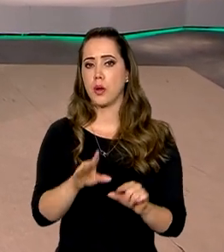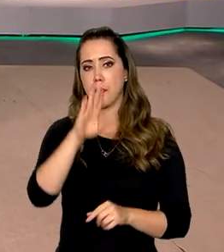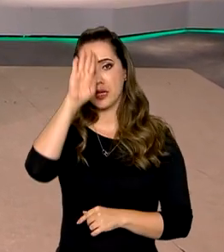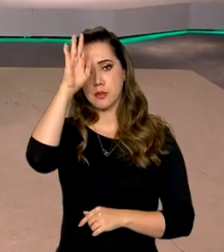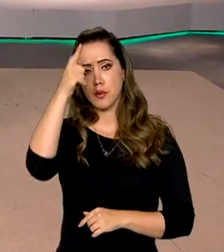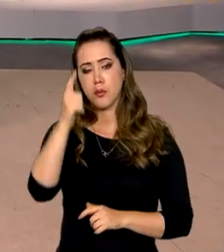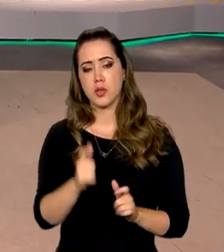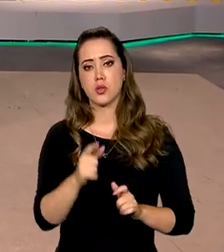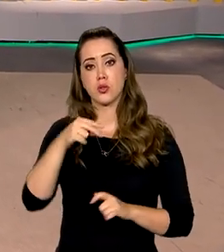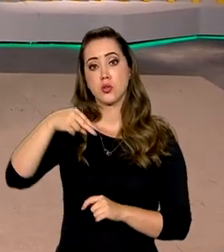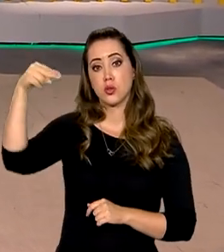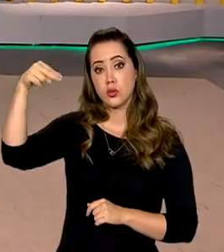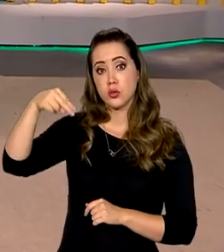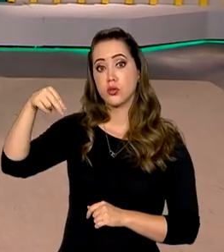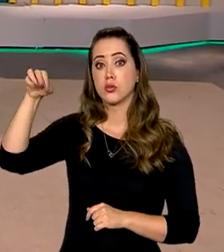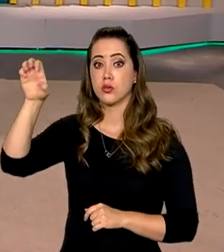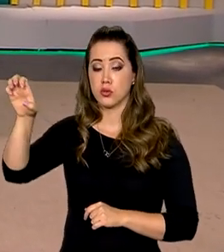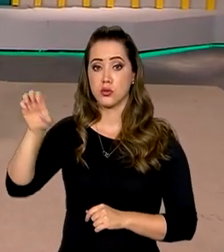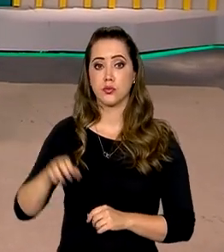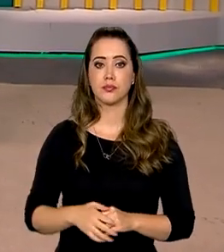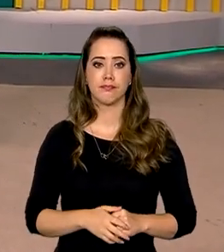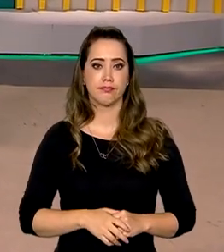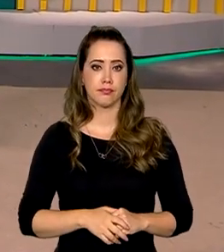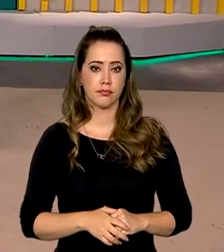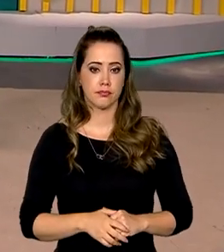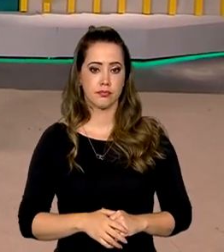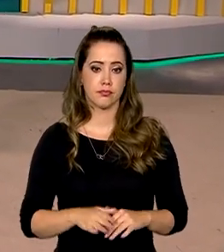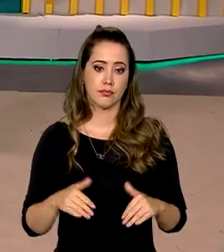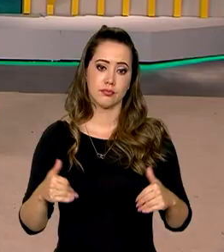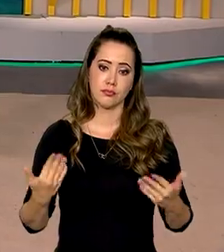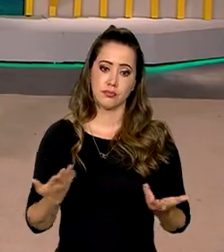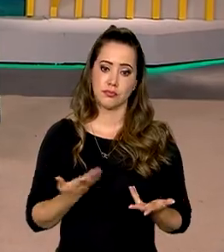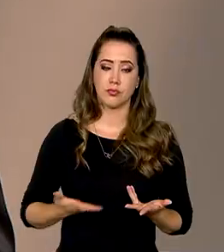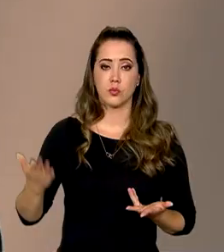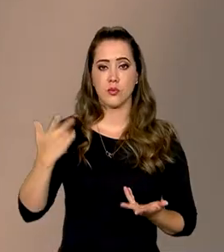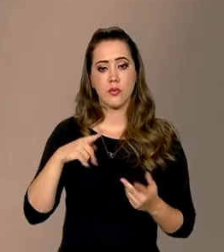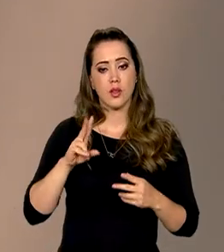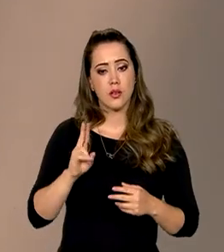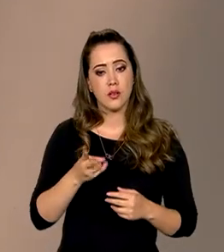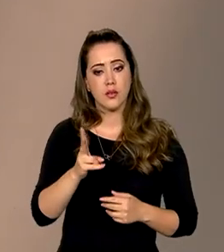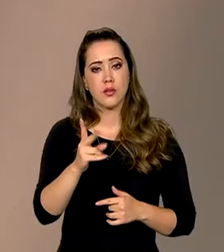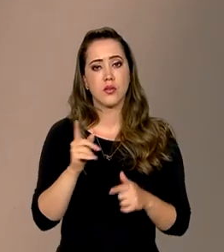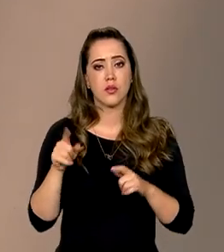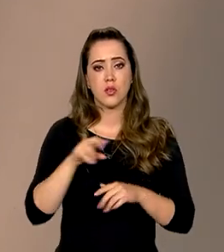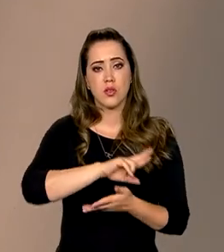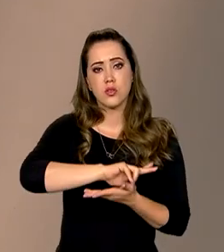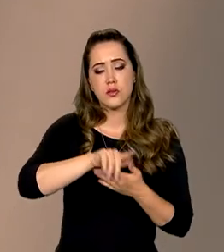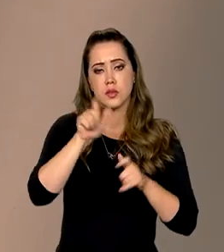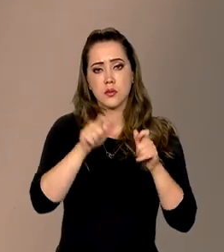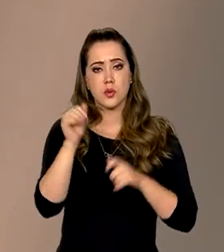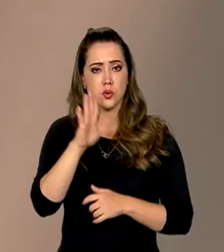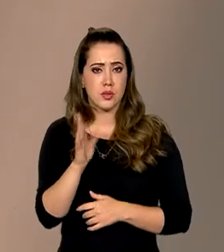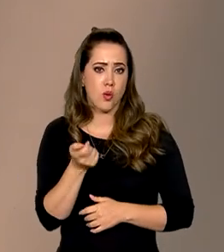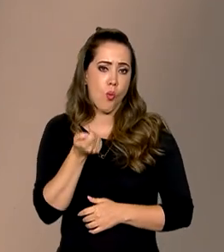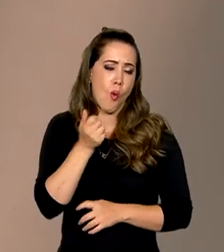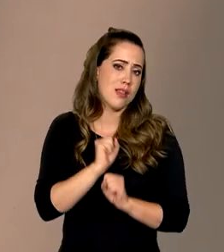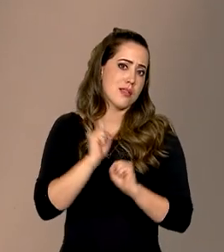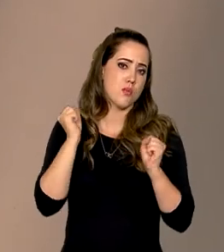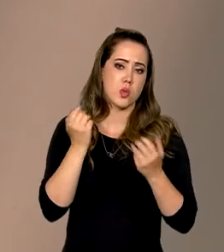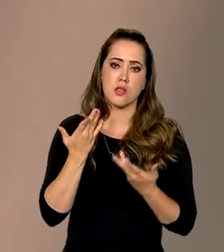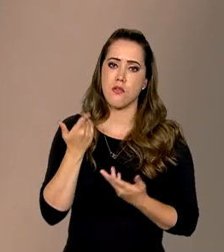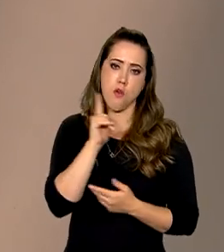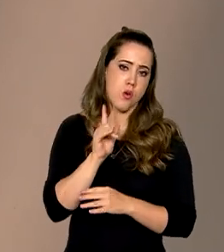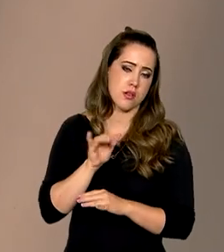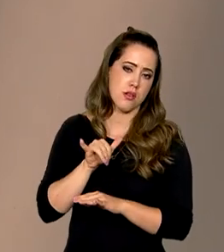principalmente para as regiões norte e nordeste. Fatos que têm tornado para muitos brasileiros quase que impossível